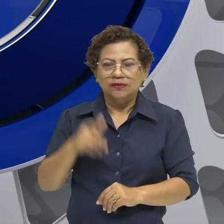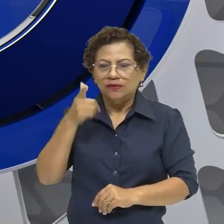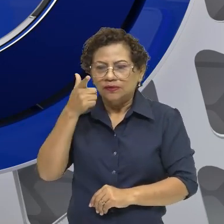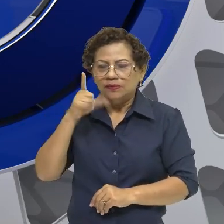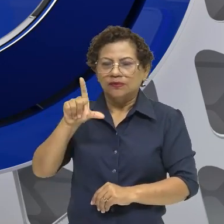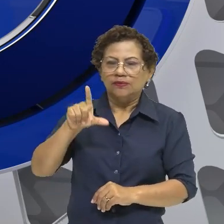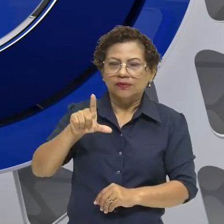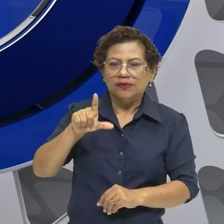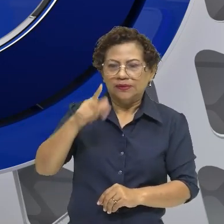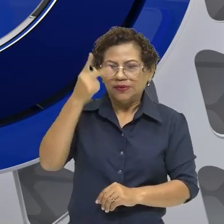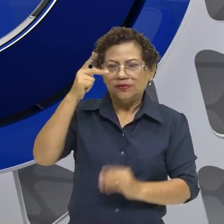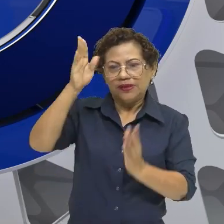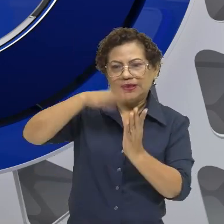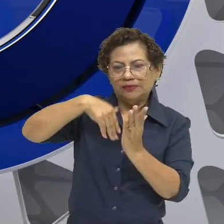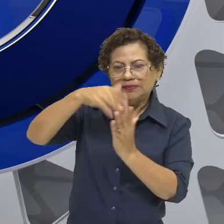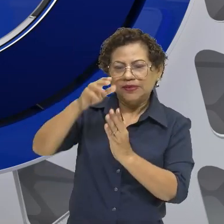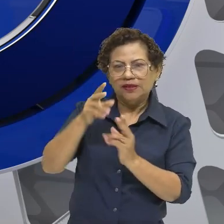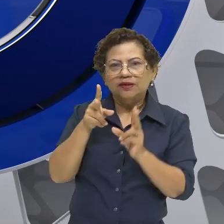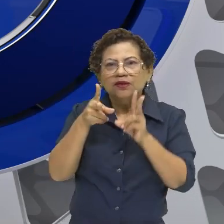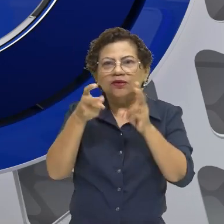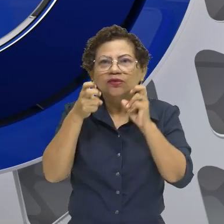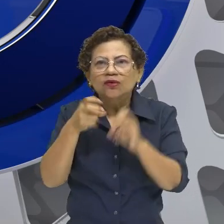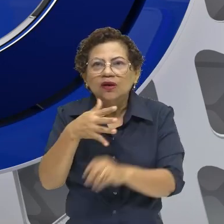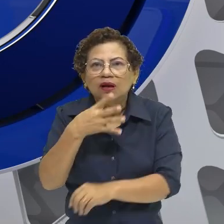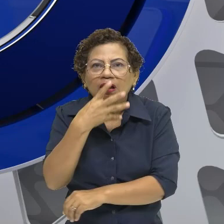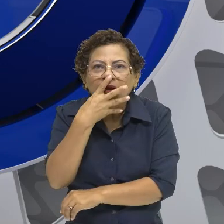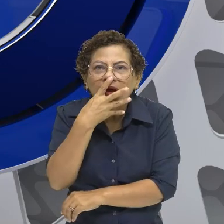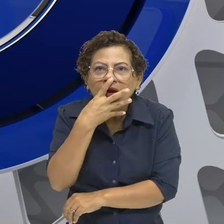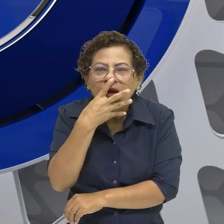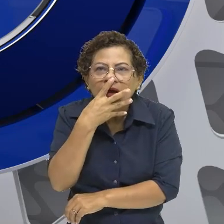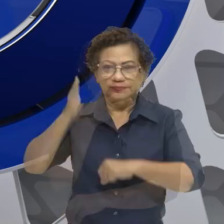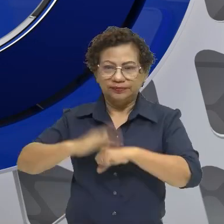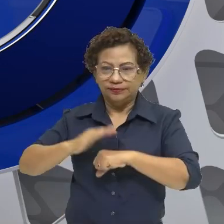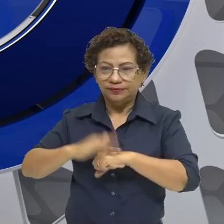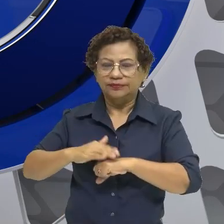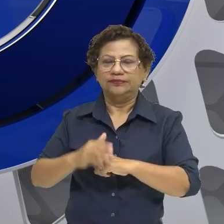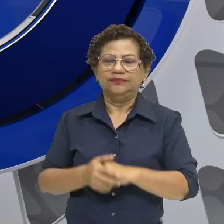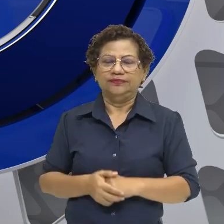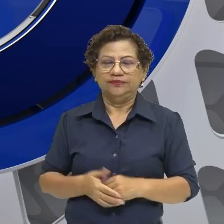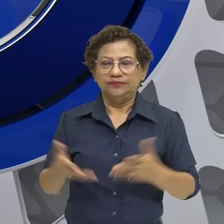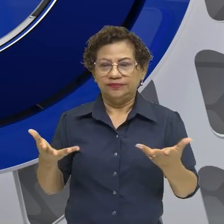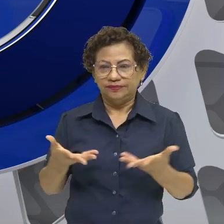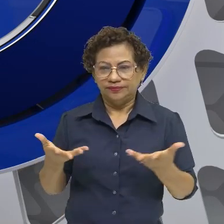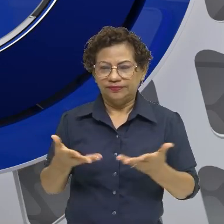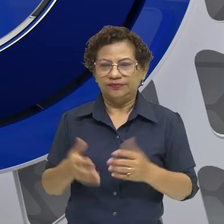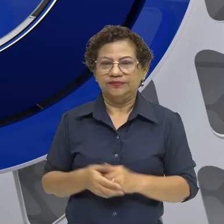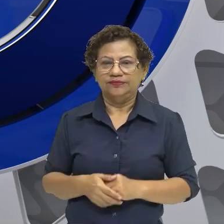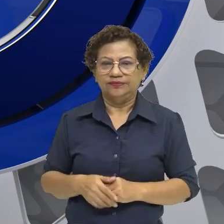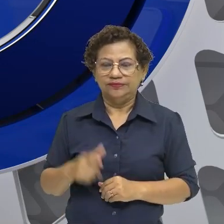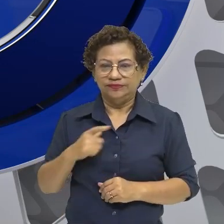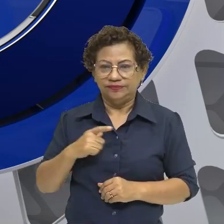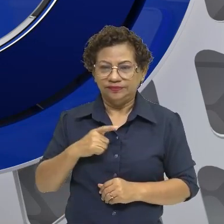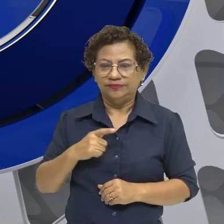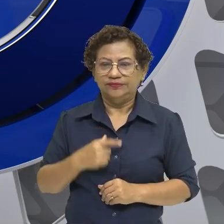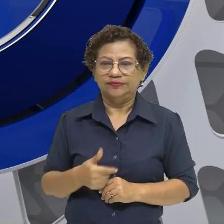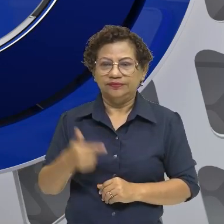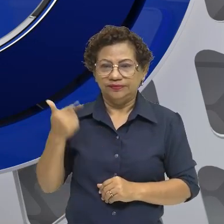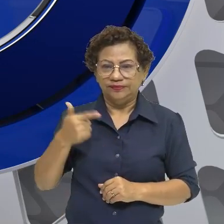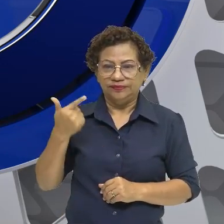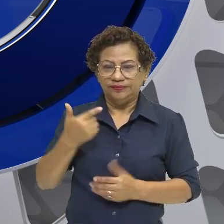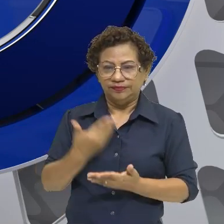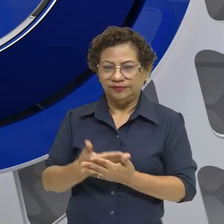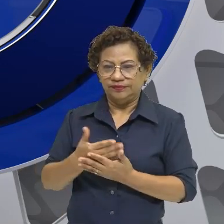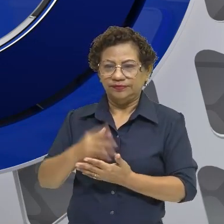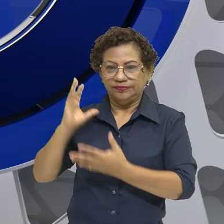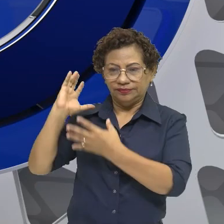os seus sentimentos de tristeza, de ciúme, de solidão. E vamos ficar com o nosso segundo momento da nossa